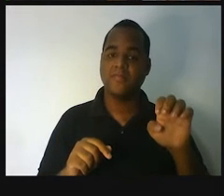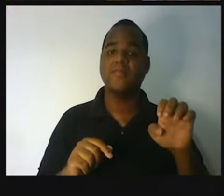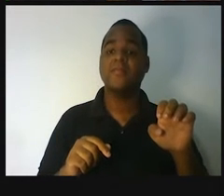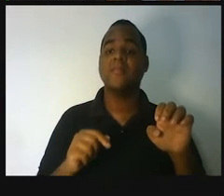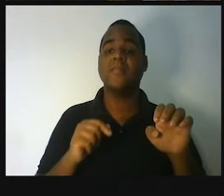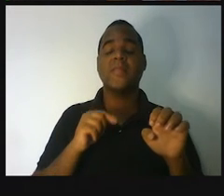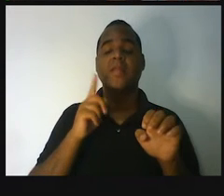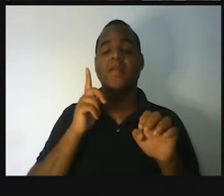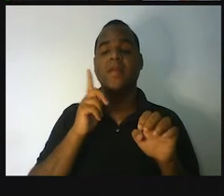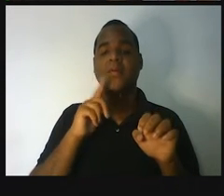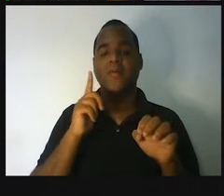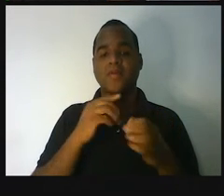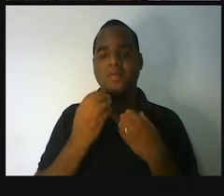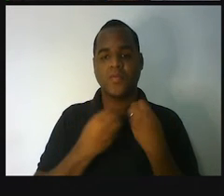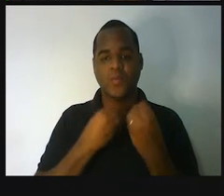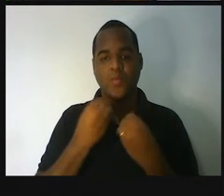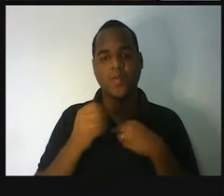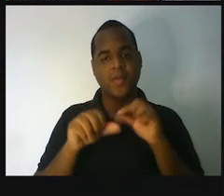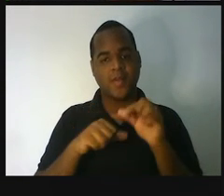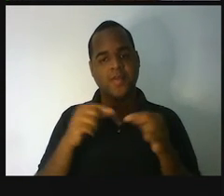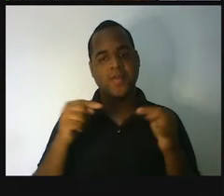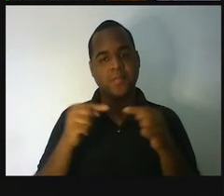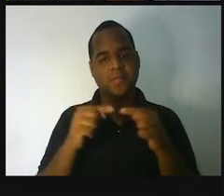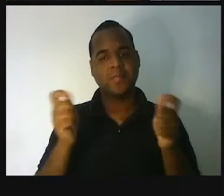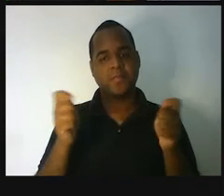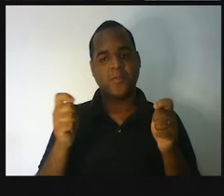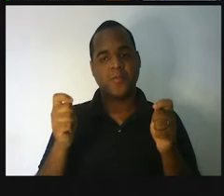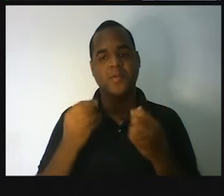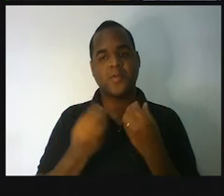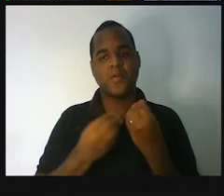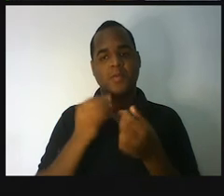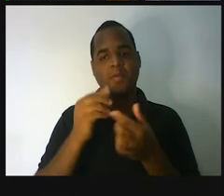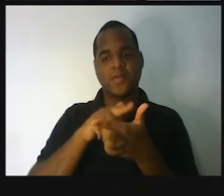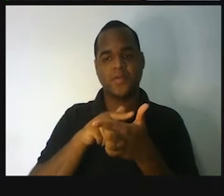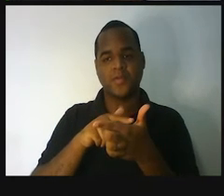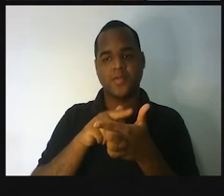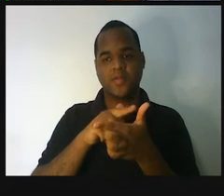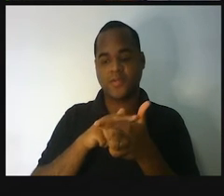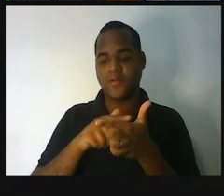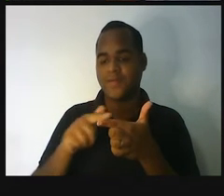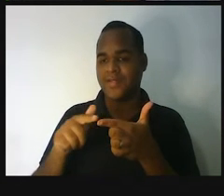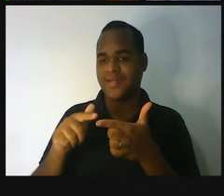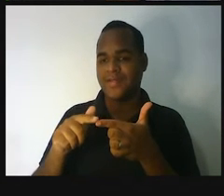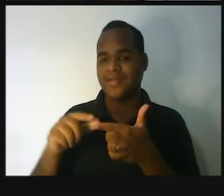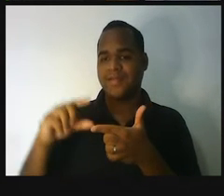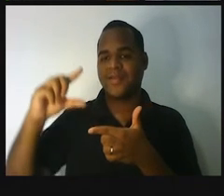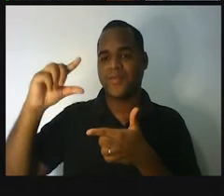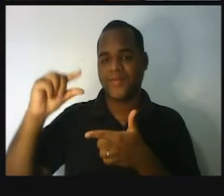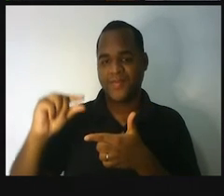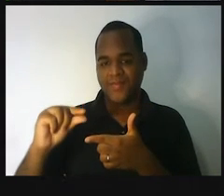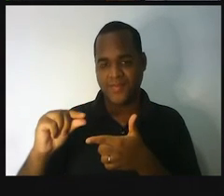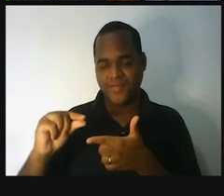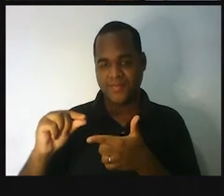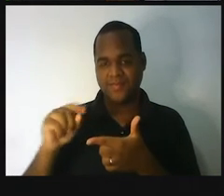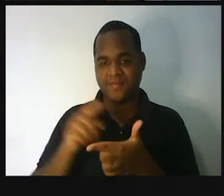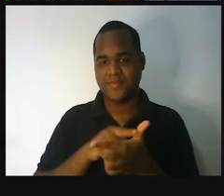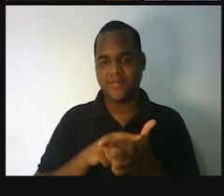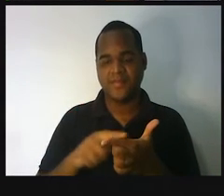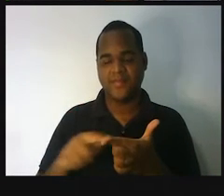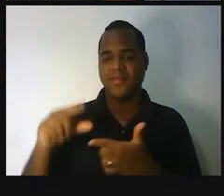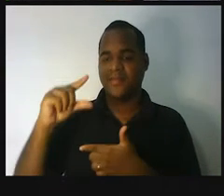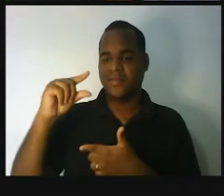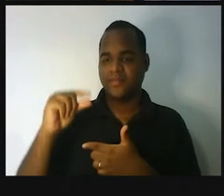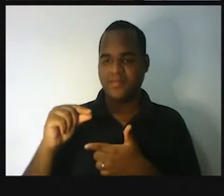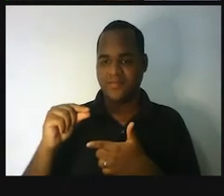que esses números vão diminuindo. E sempre que diminuem, faz muito sentido a gente